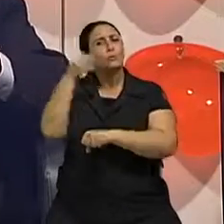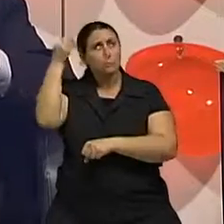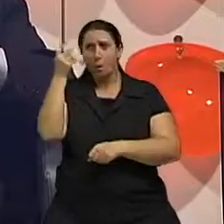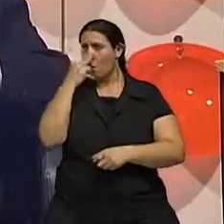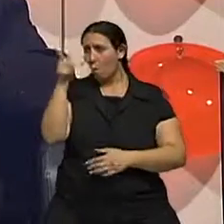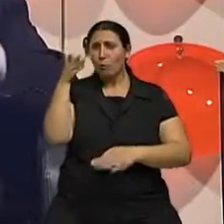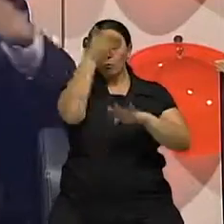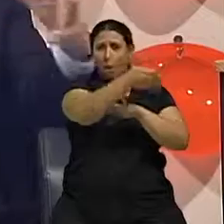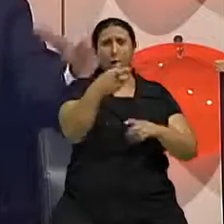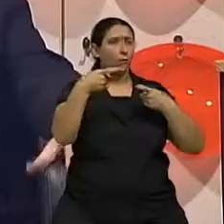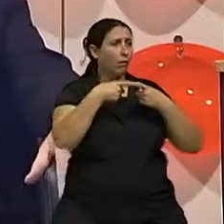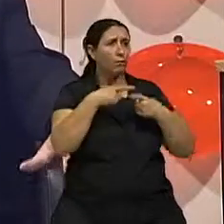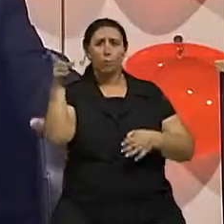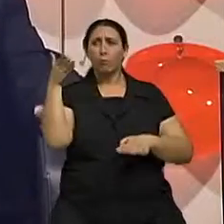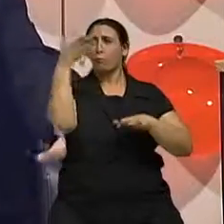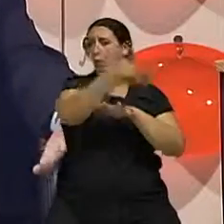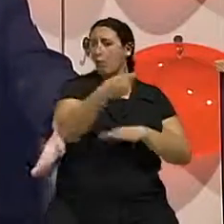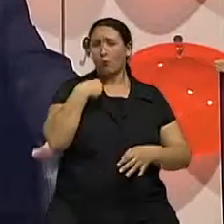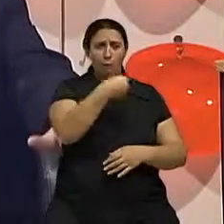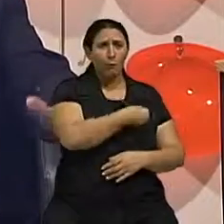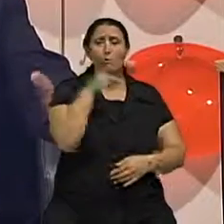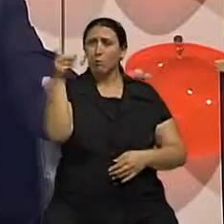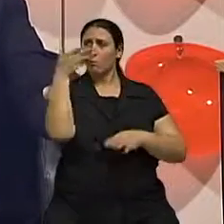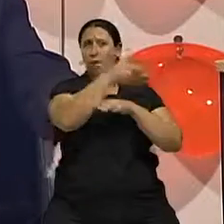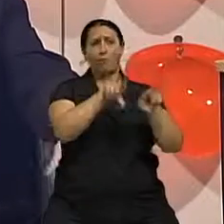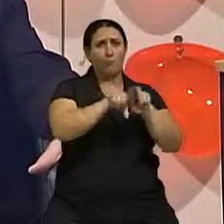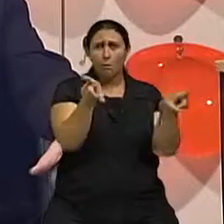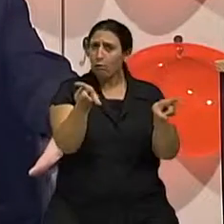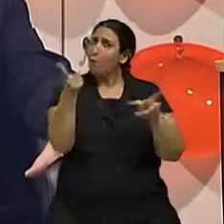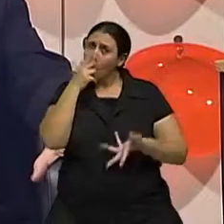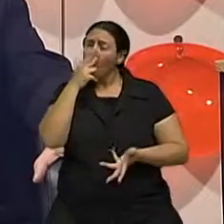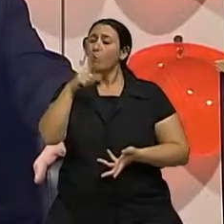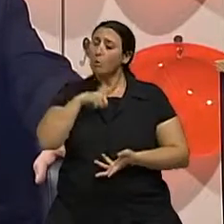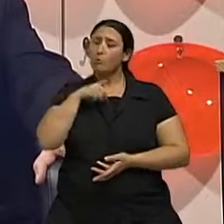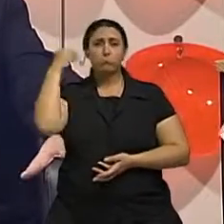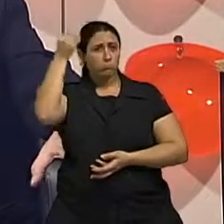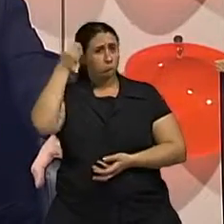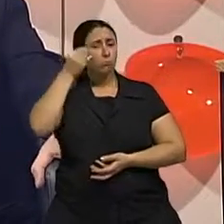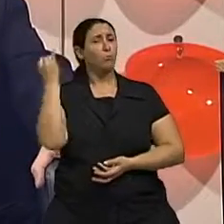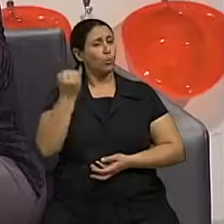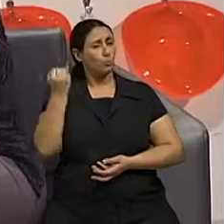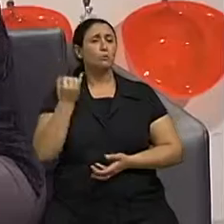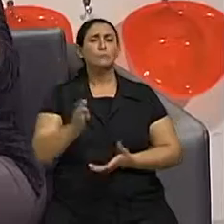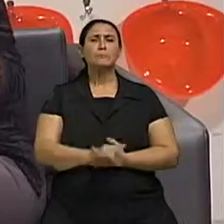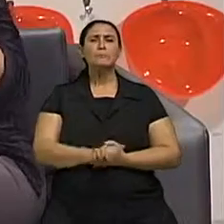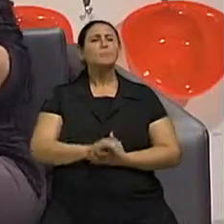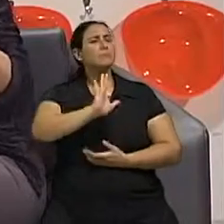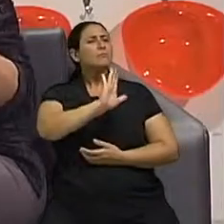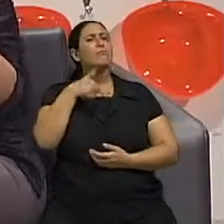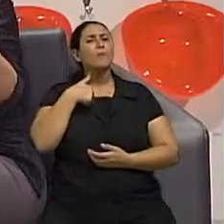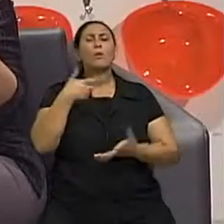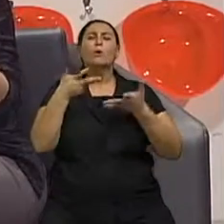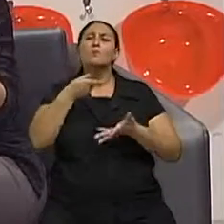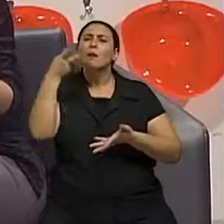cardiologista, com pneumologista, tu faz o psicológico. E isso é fundamental e importante. Claro. Muito importante. Mas vamos falar um pouquinho mais agora